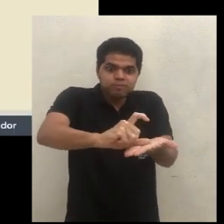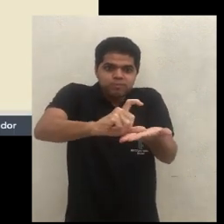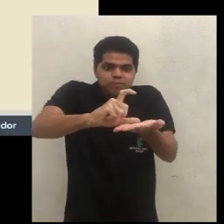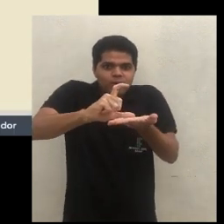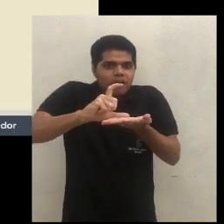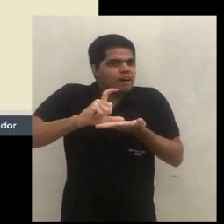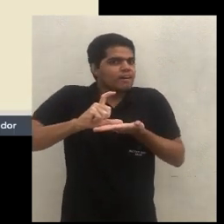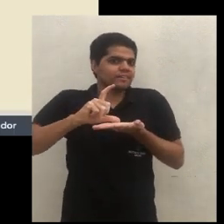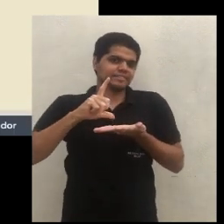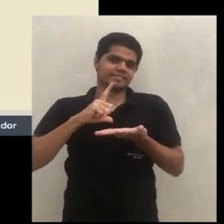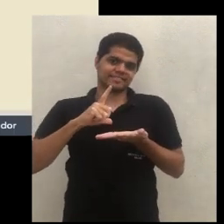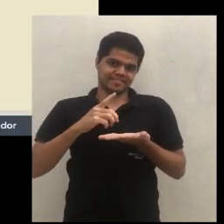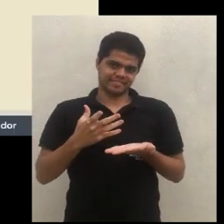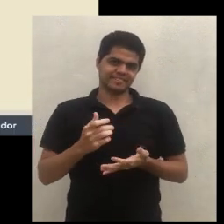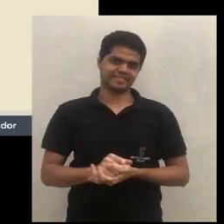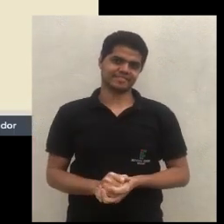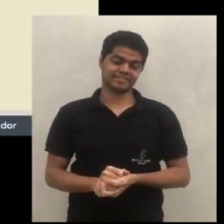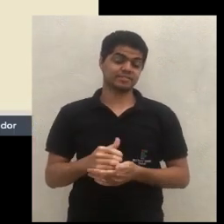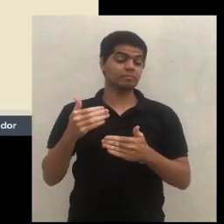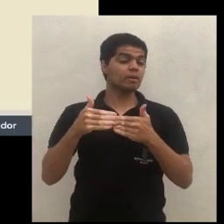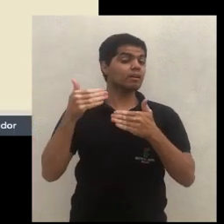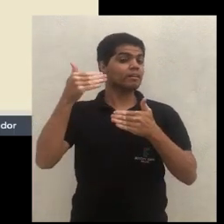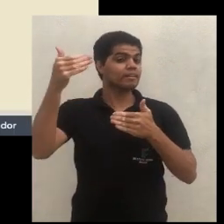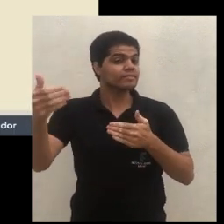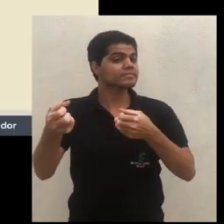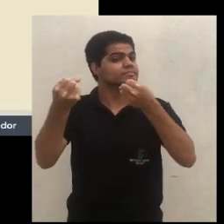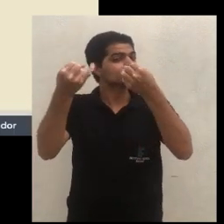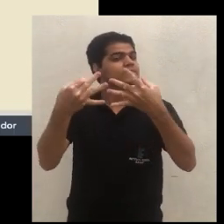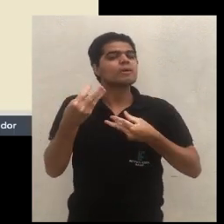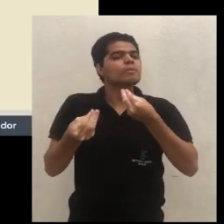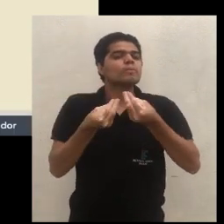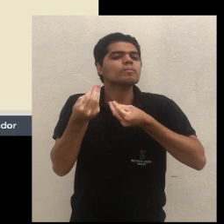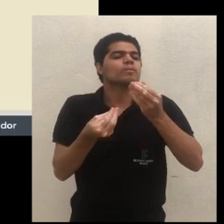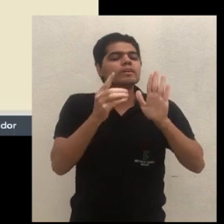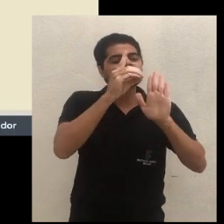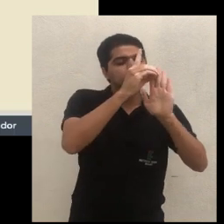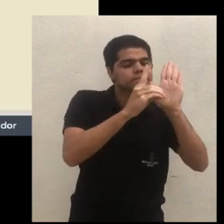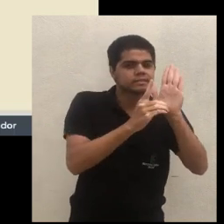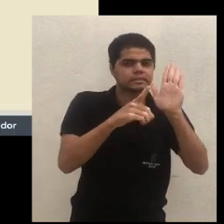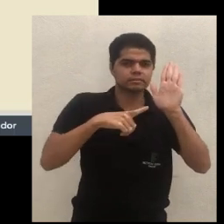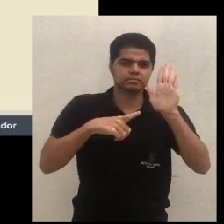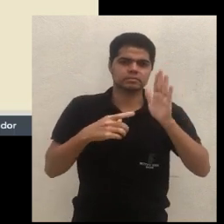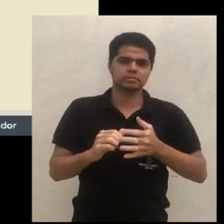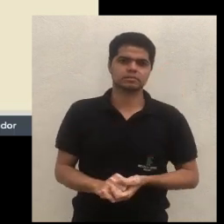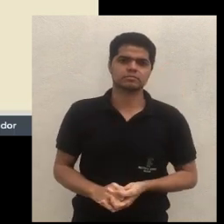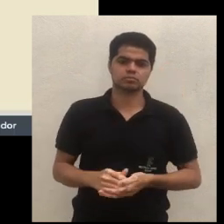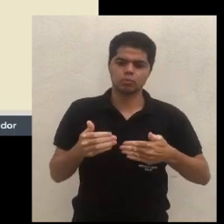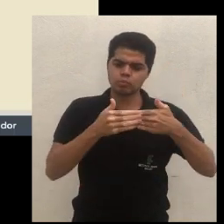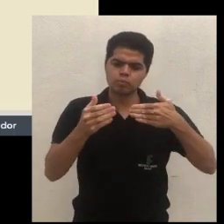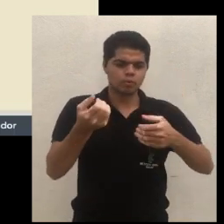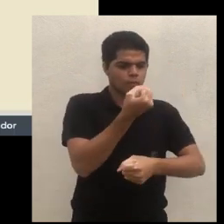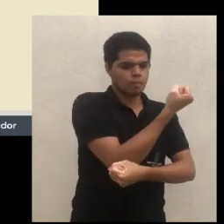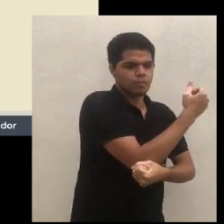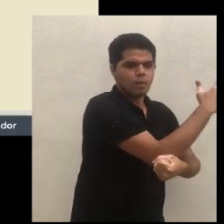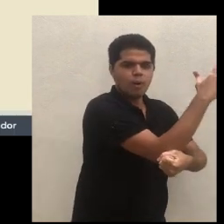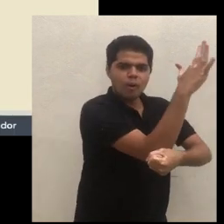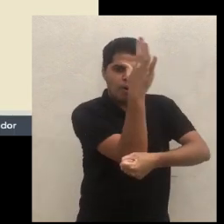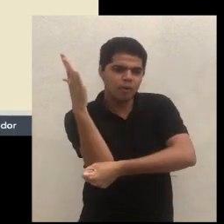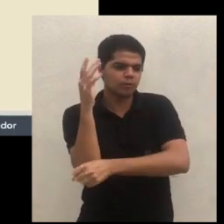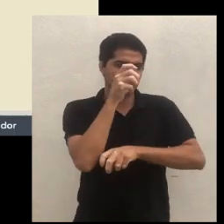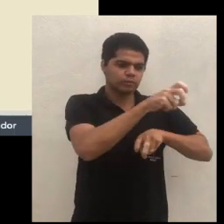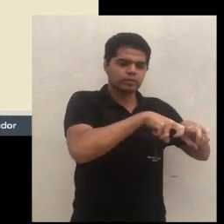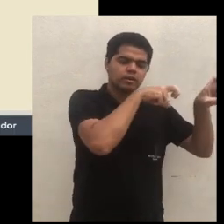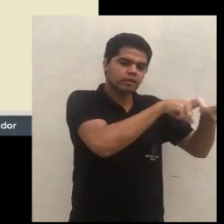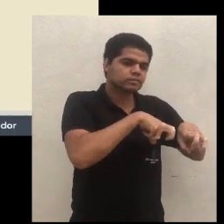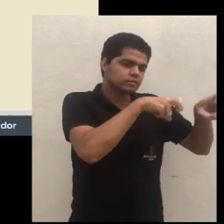retorno com os cultivos anuais. E nós vamos ver lá na frente, como é essa dinâmica para você fazer. Então nessa agrofloresta aí,